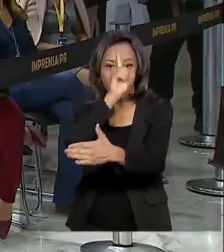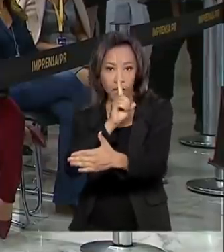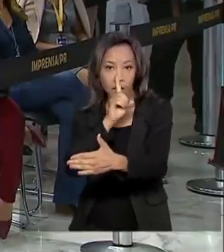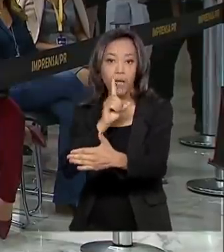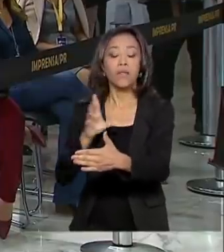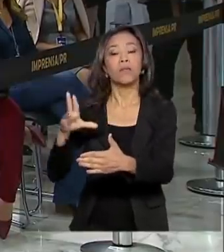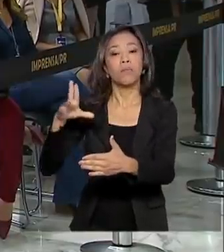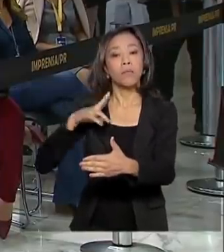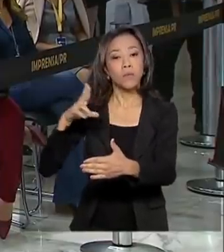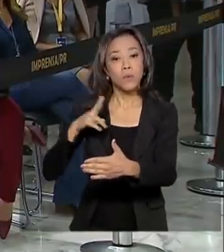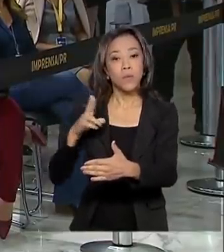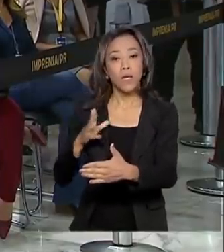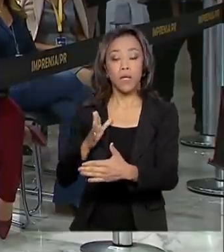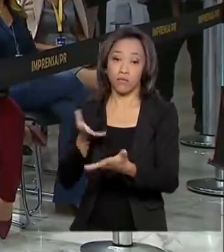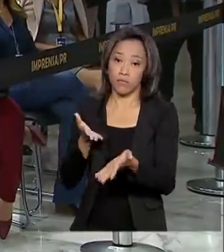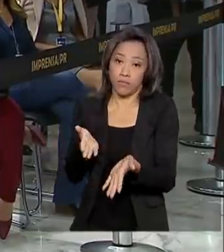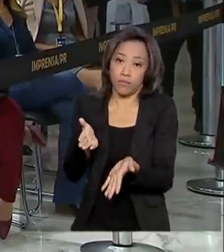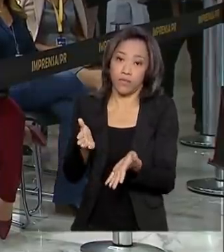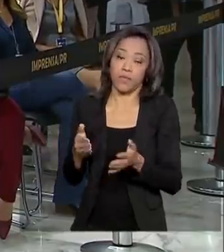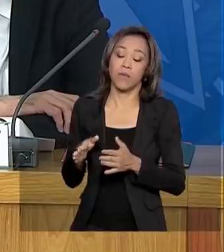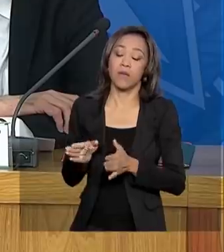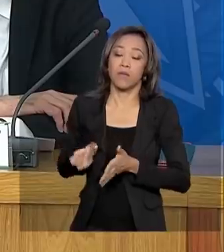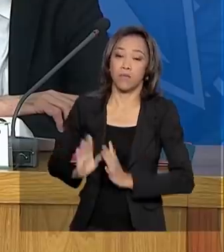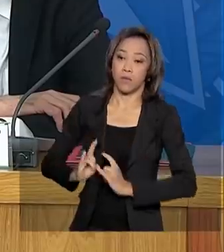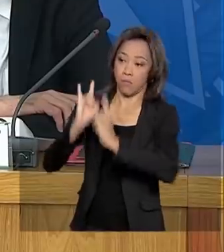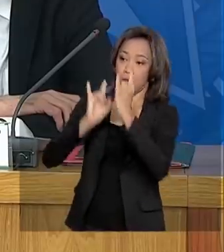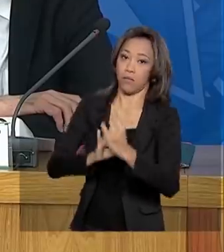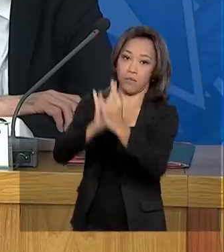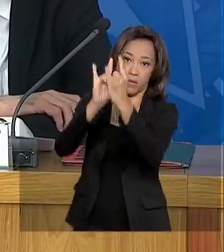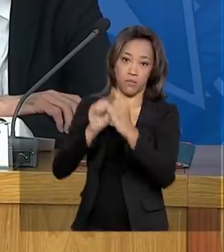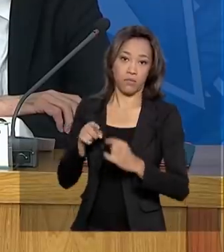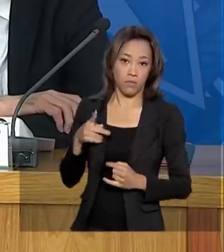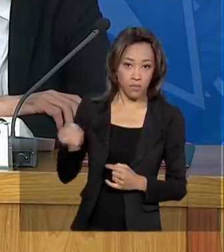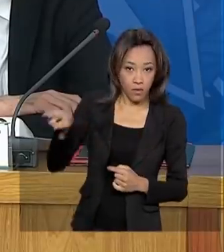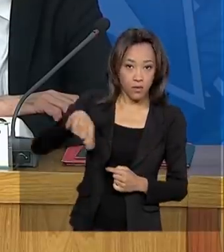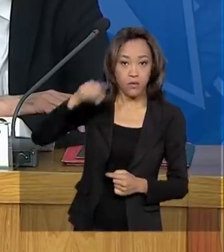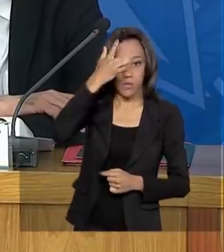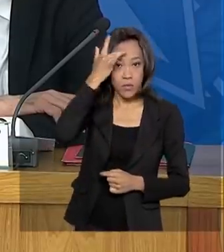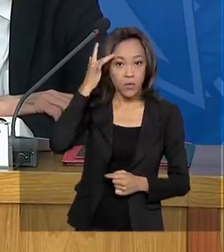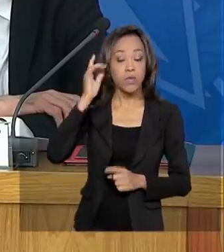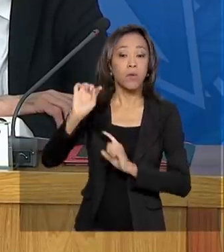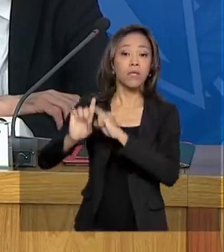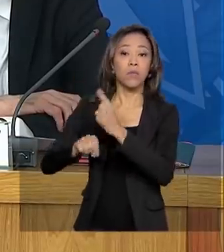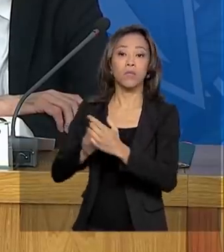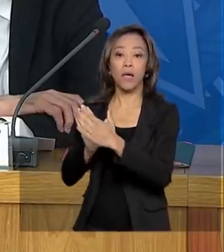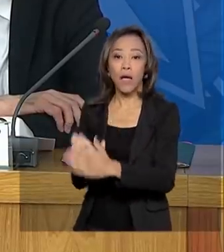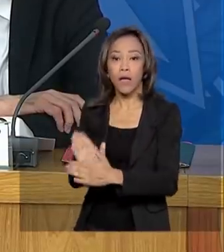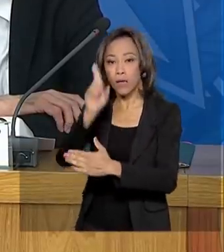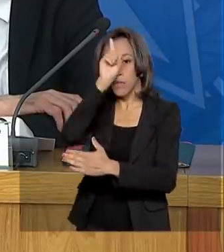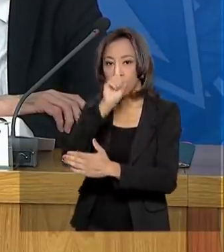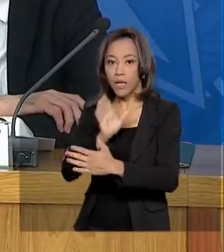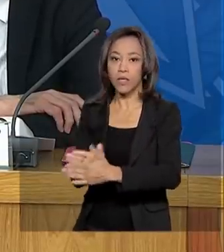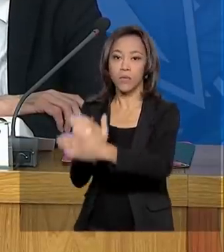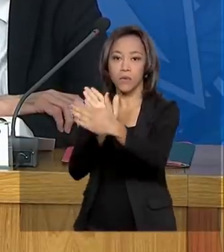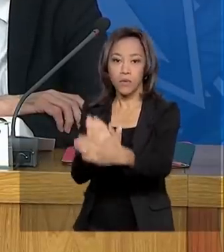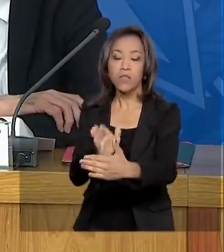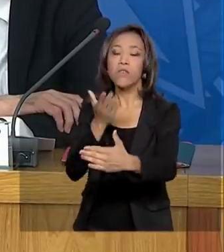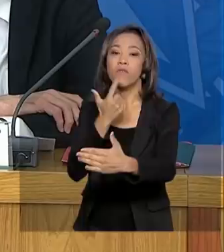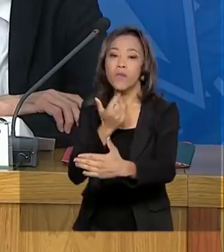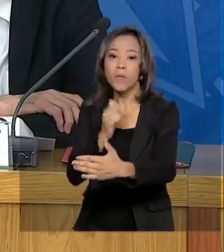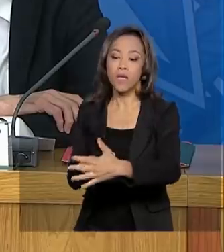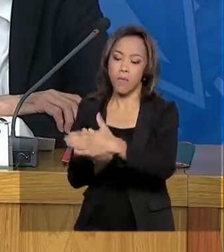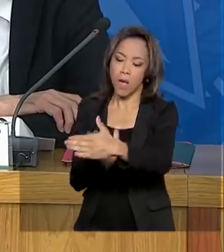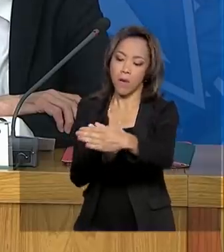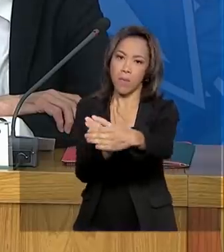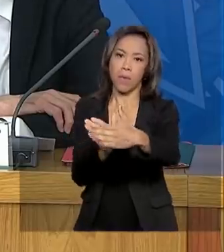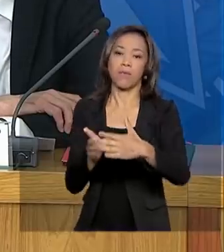individuais. E caso necessário para uma área vermelha, será uma evacuação aeromédica